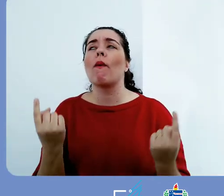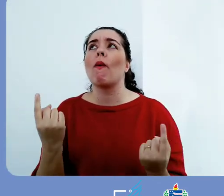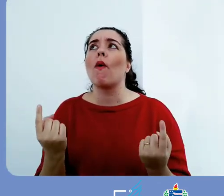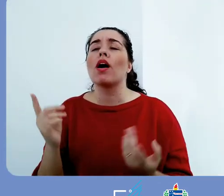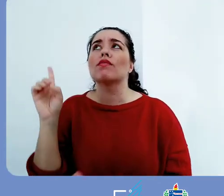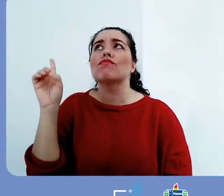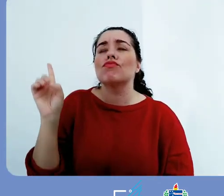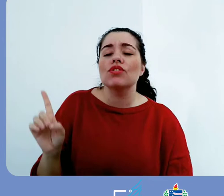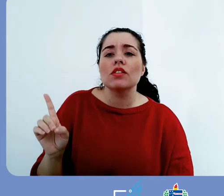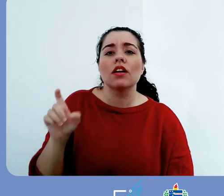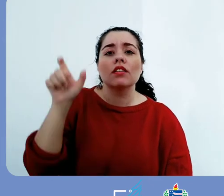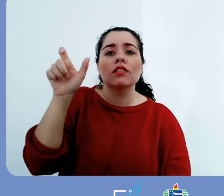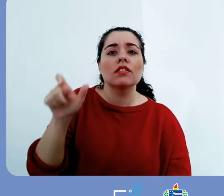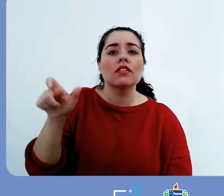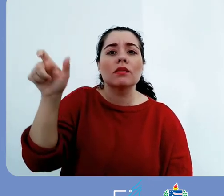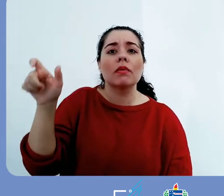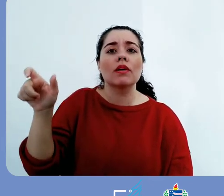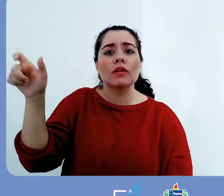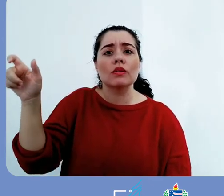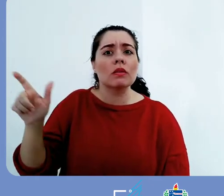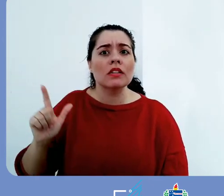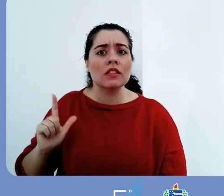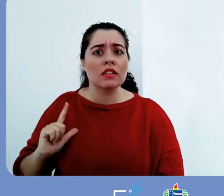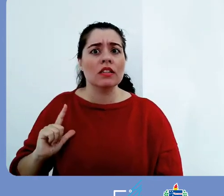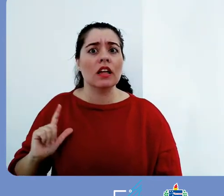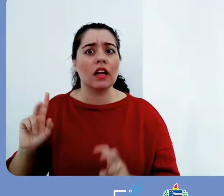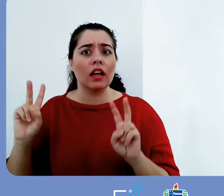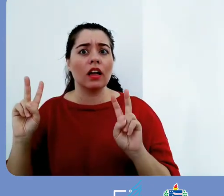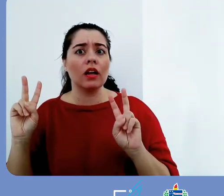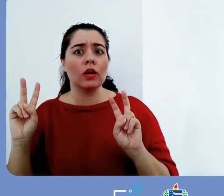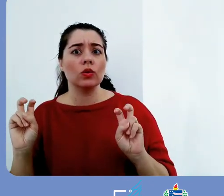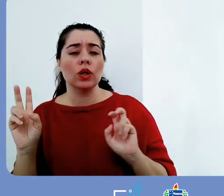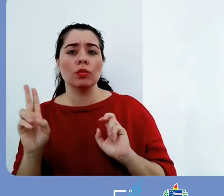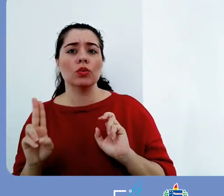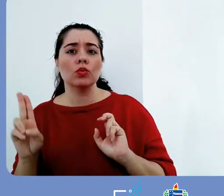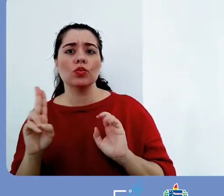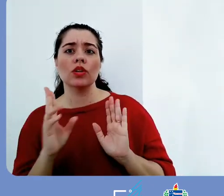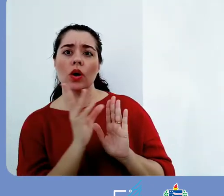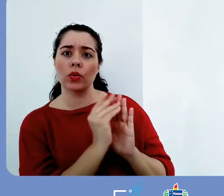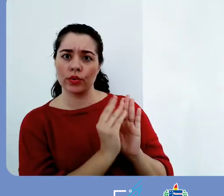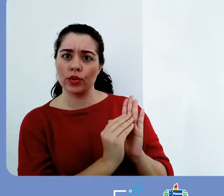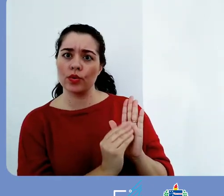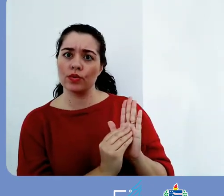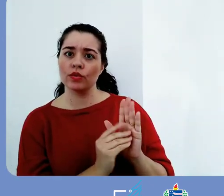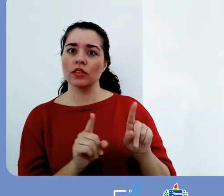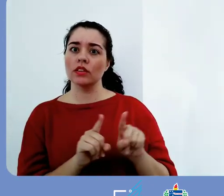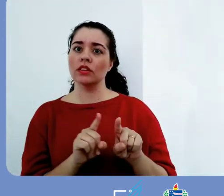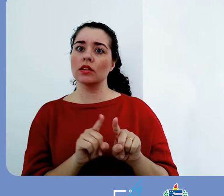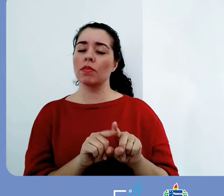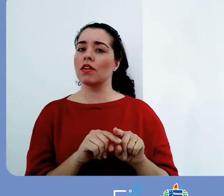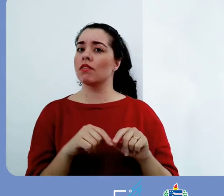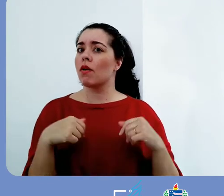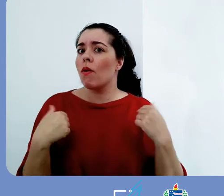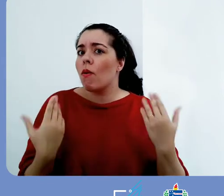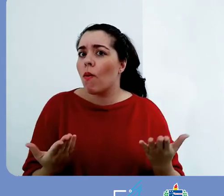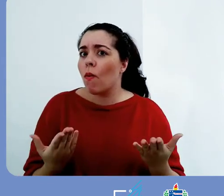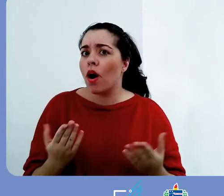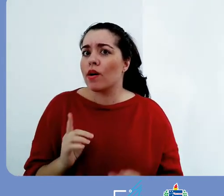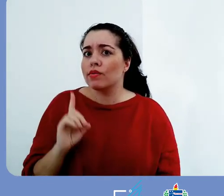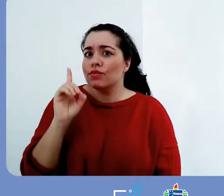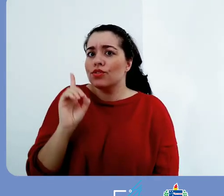são os direitos que os usuários têm sobre esse conteúdo e também quais são os direitos que nós